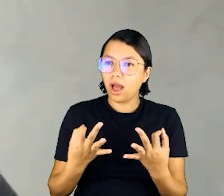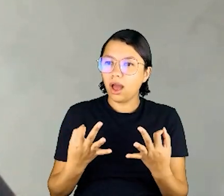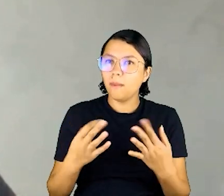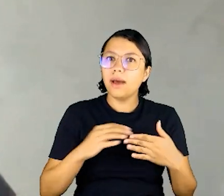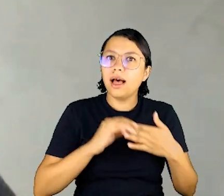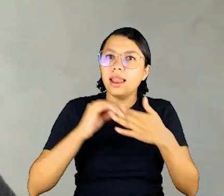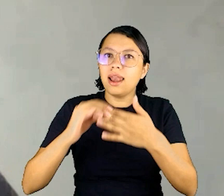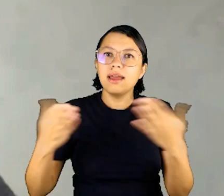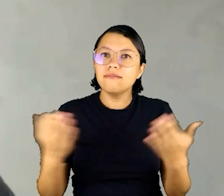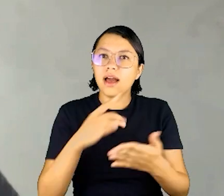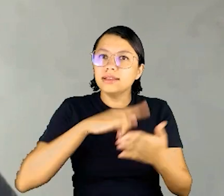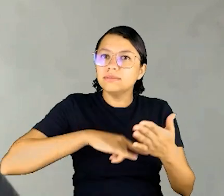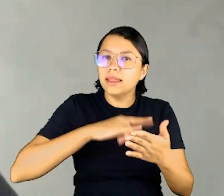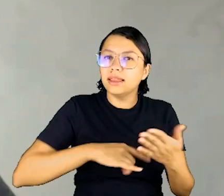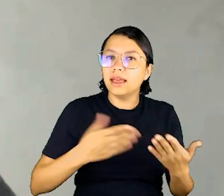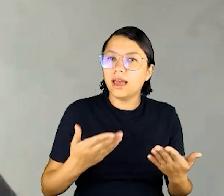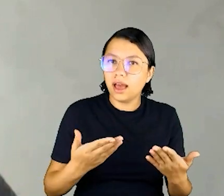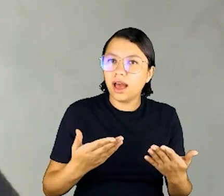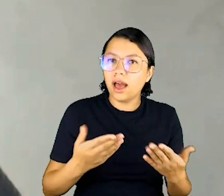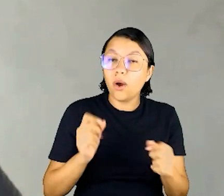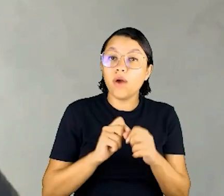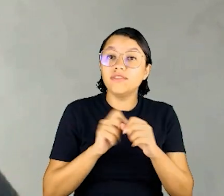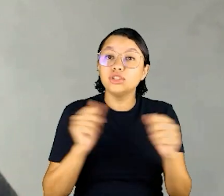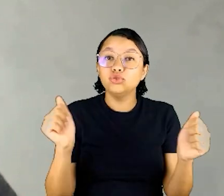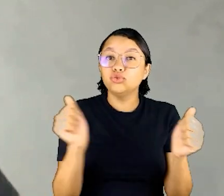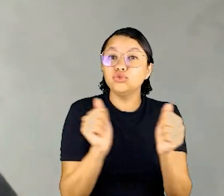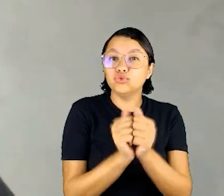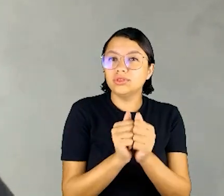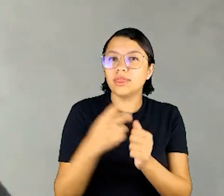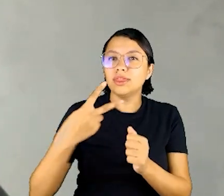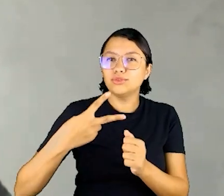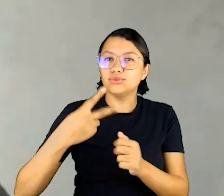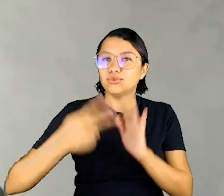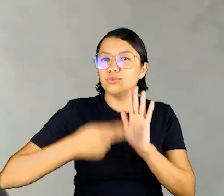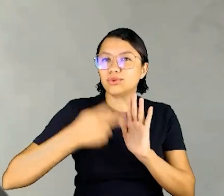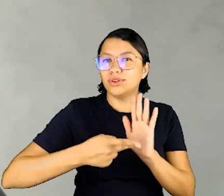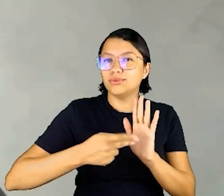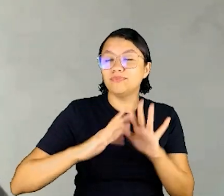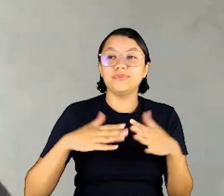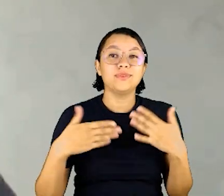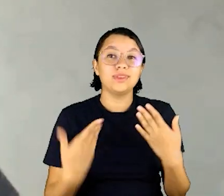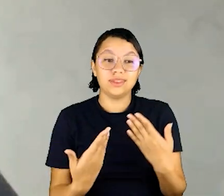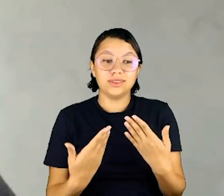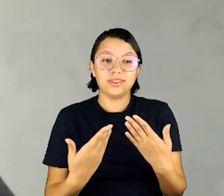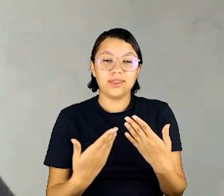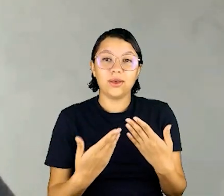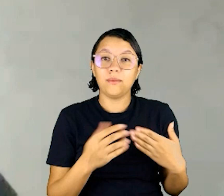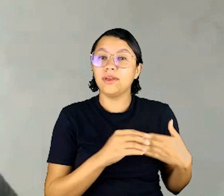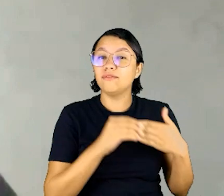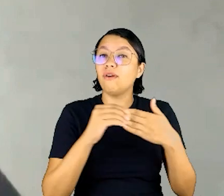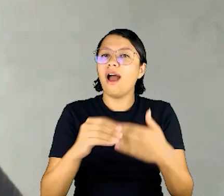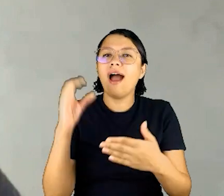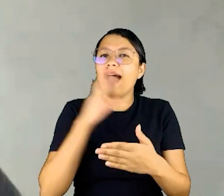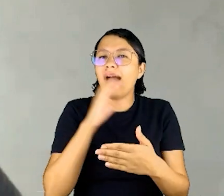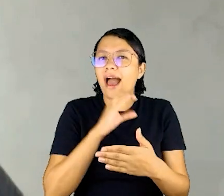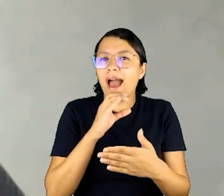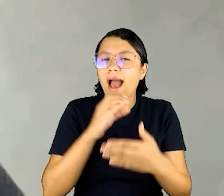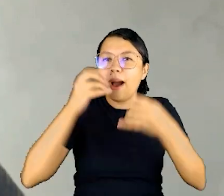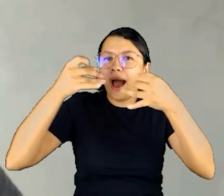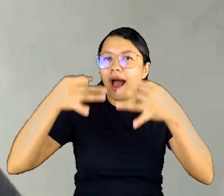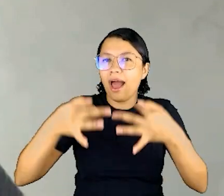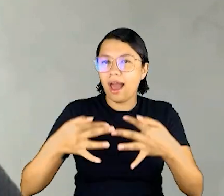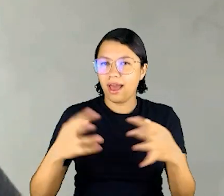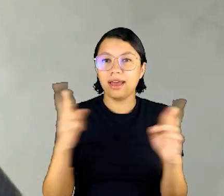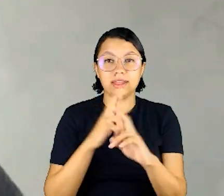para que nós levemos esse material e faça a junção desses dois projetos. Então, eu vou trazer algumas